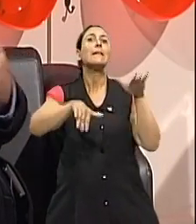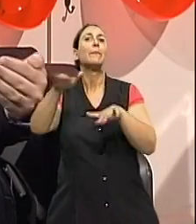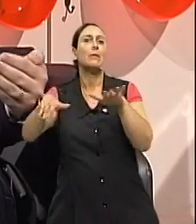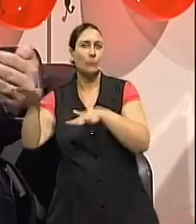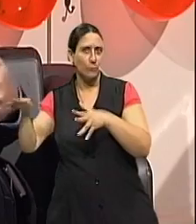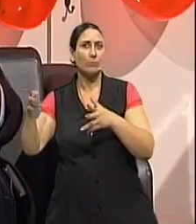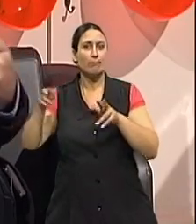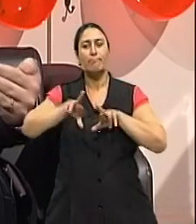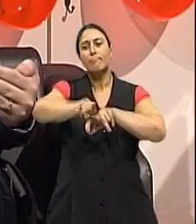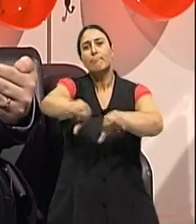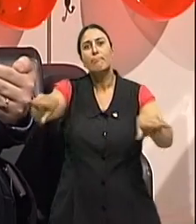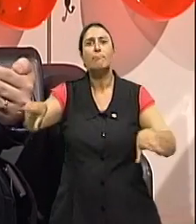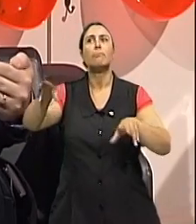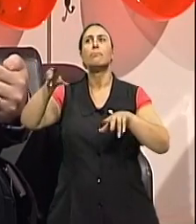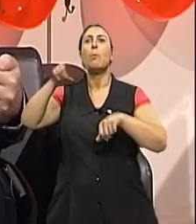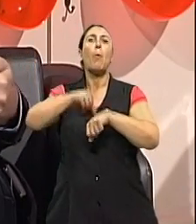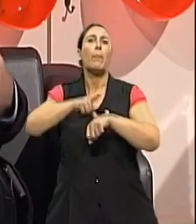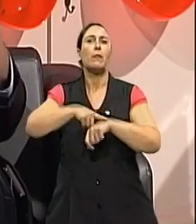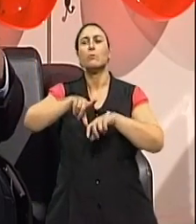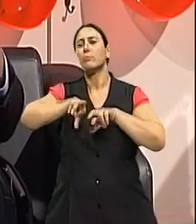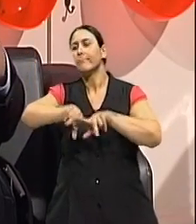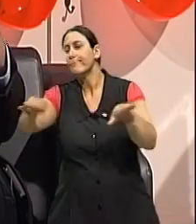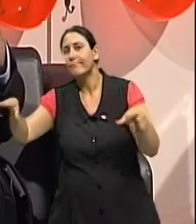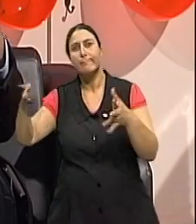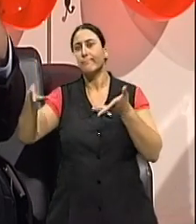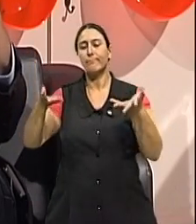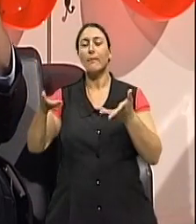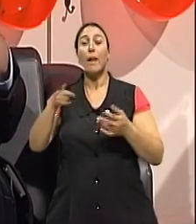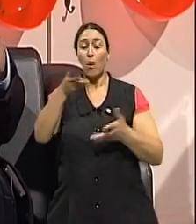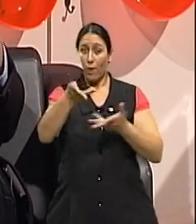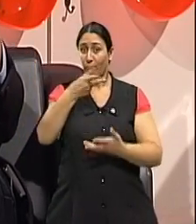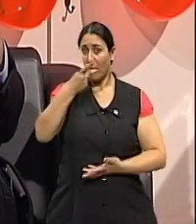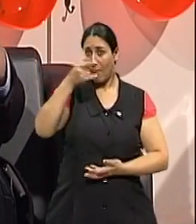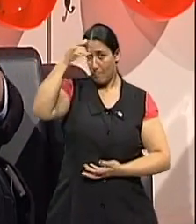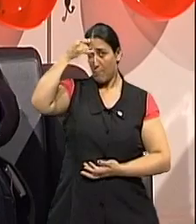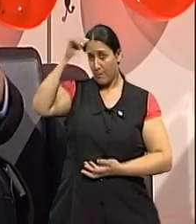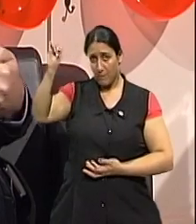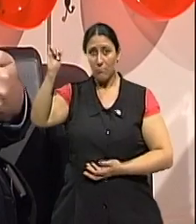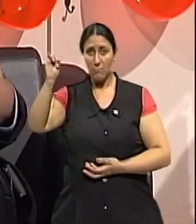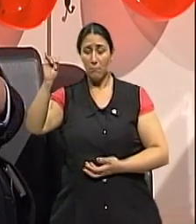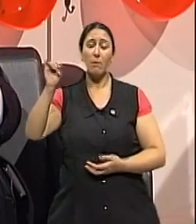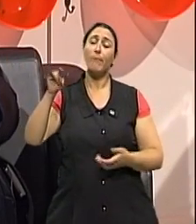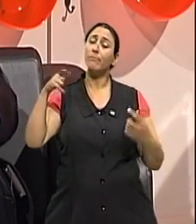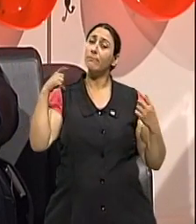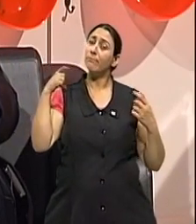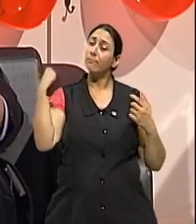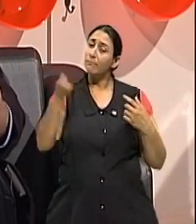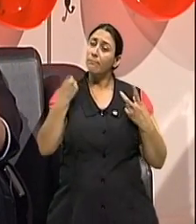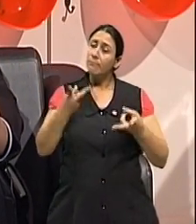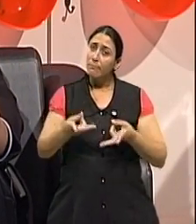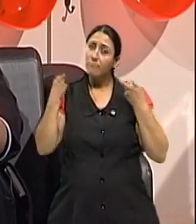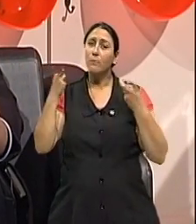sintomatologias diferentes, com desfechos diferentes, né? Quando a está falando em prevenção, a gente está falando, basicamente, de